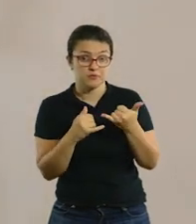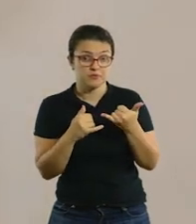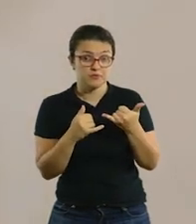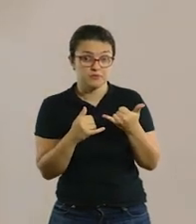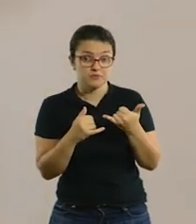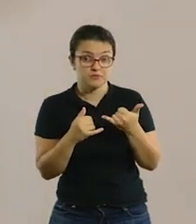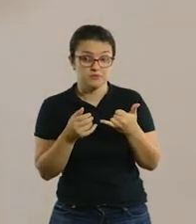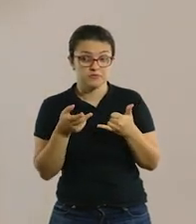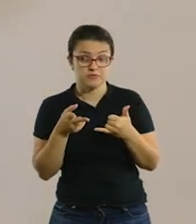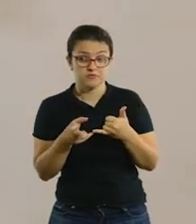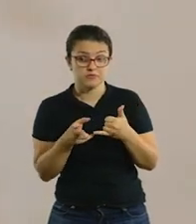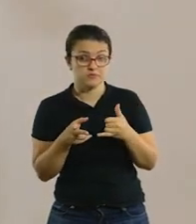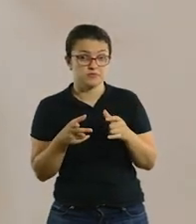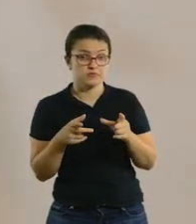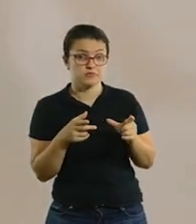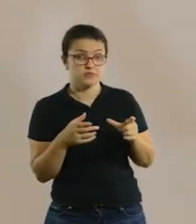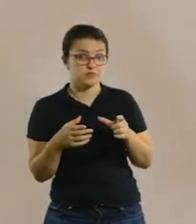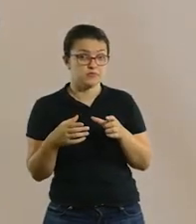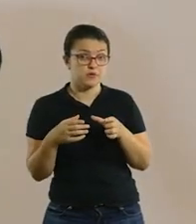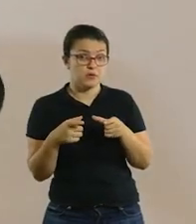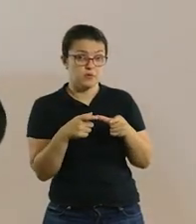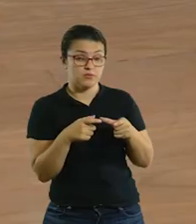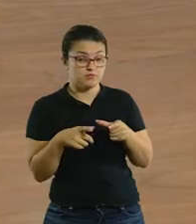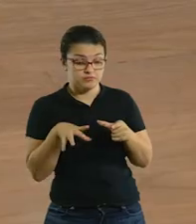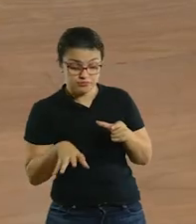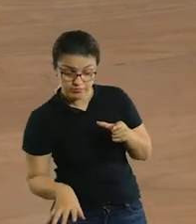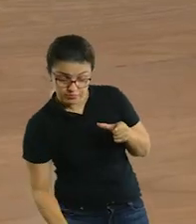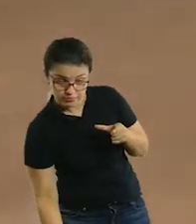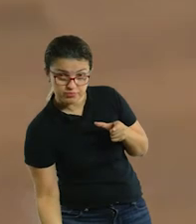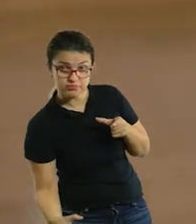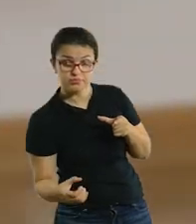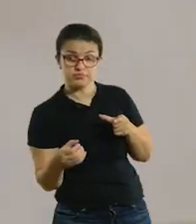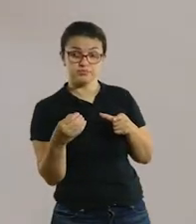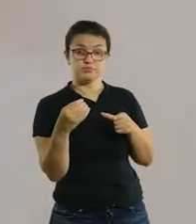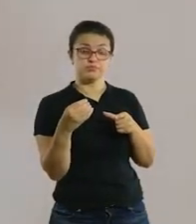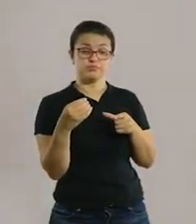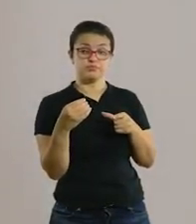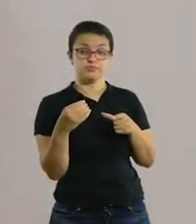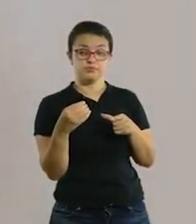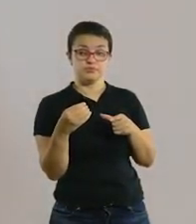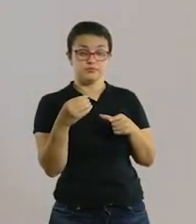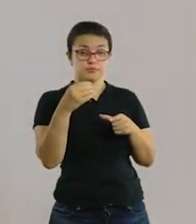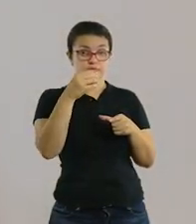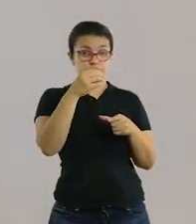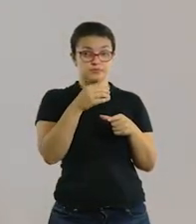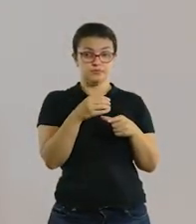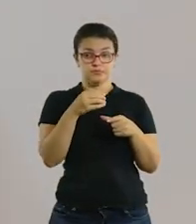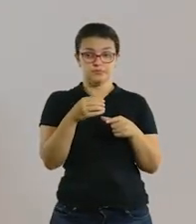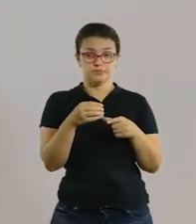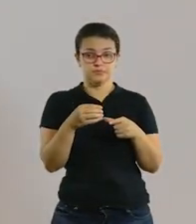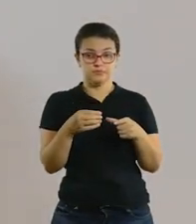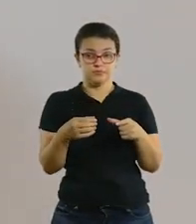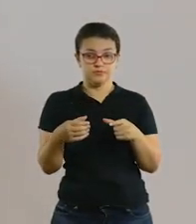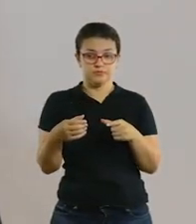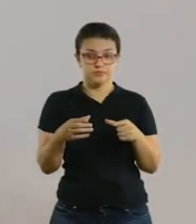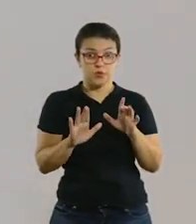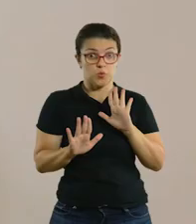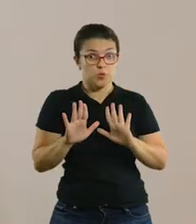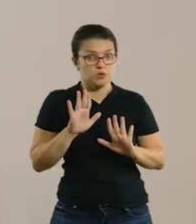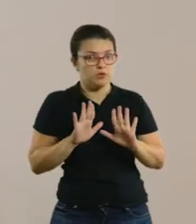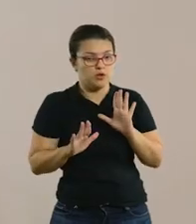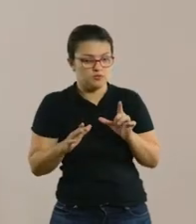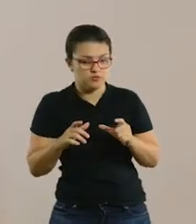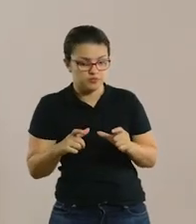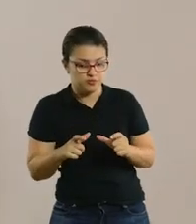brincando e não derrubou a própria bolinha, vai ter que agachar. Meu amigo não pode mais brincar. Pega a bolinha que ele derrubou, lembrando, tem que